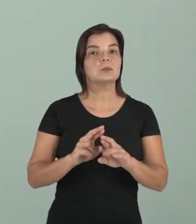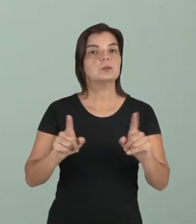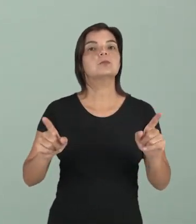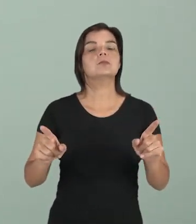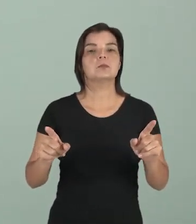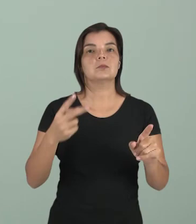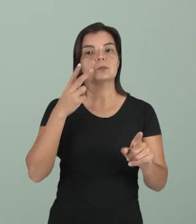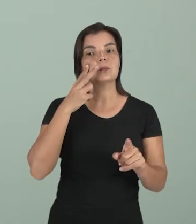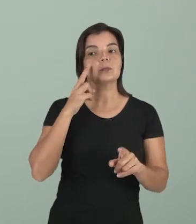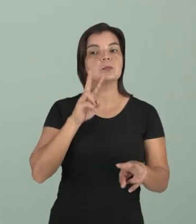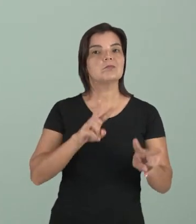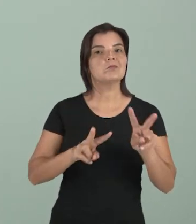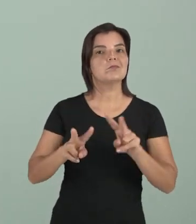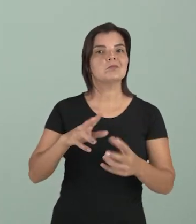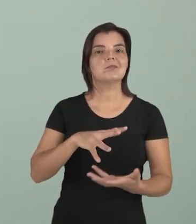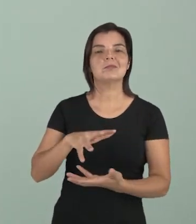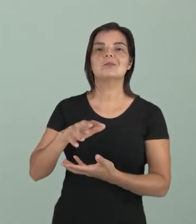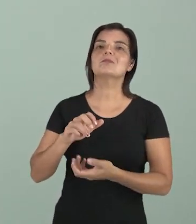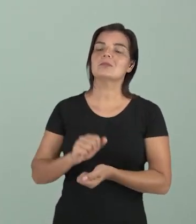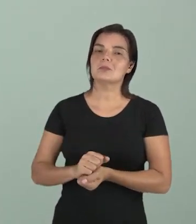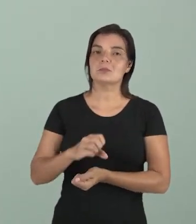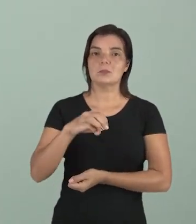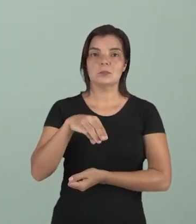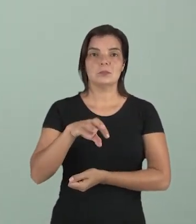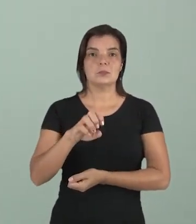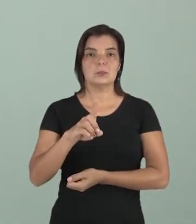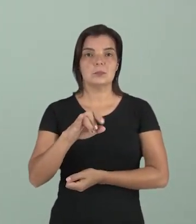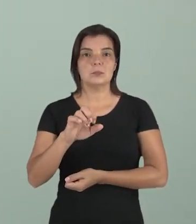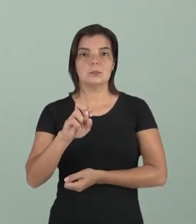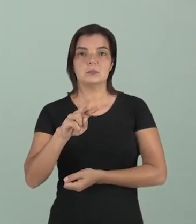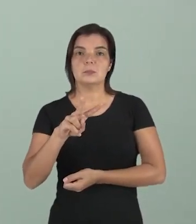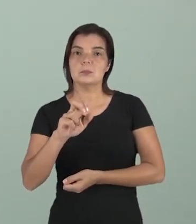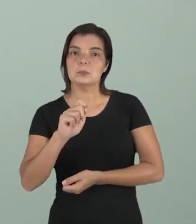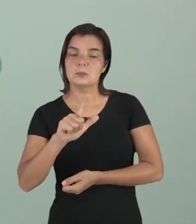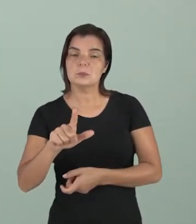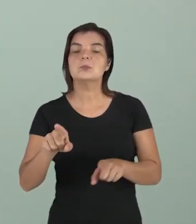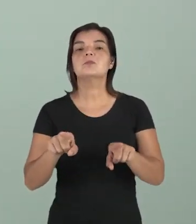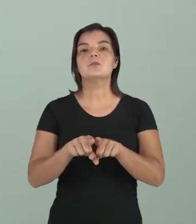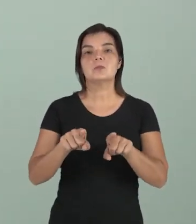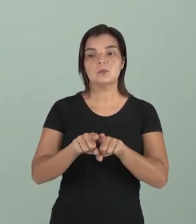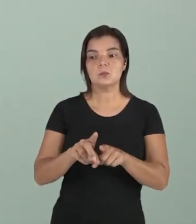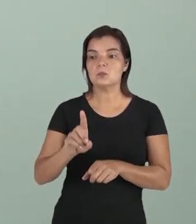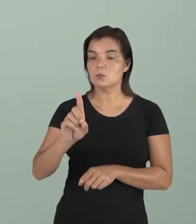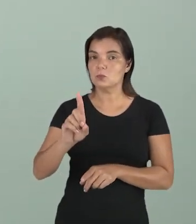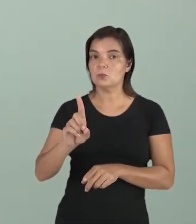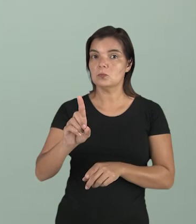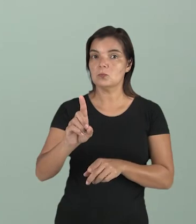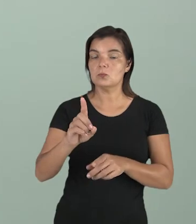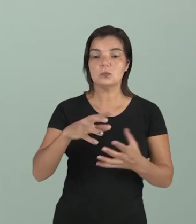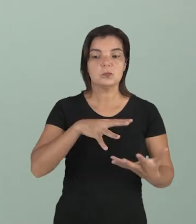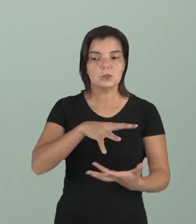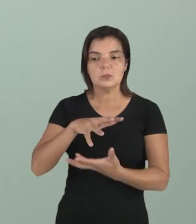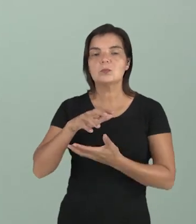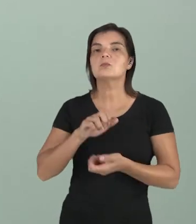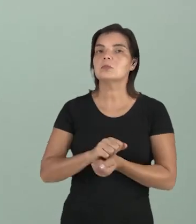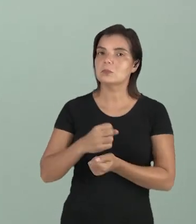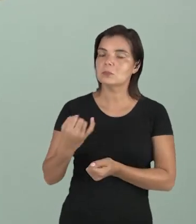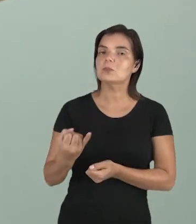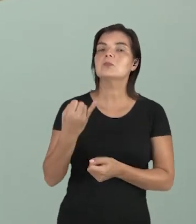visões de mundo, então na visão medieval, que é teocentrista, que concebe um deus no centro do universo,